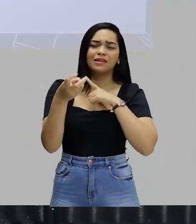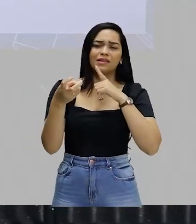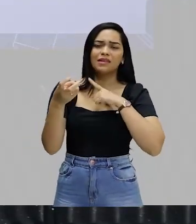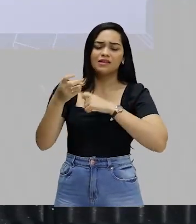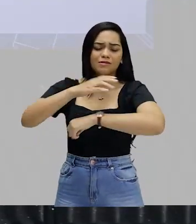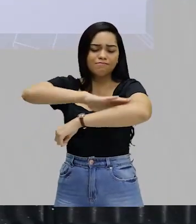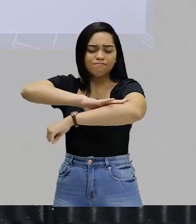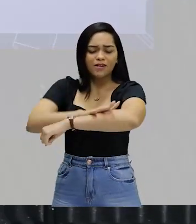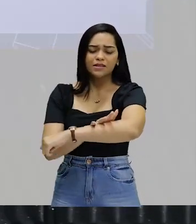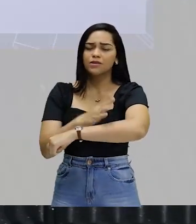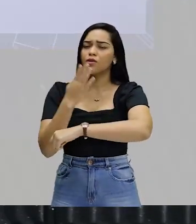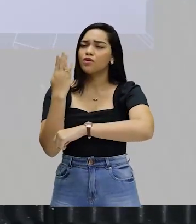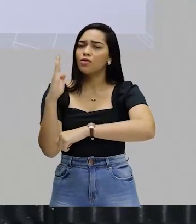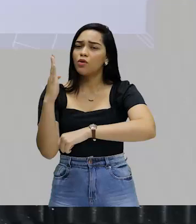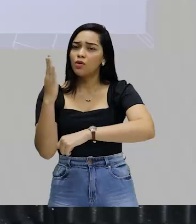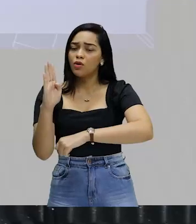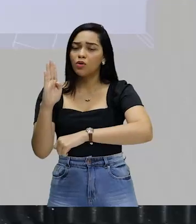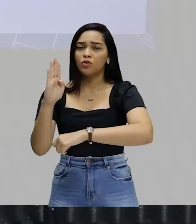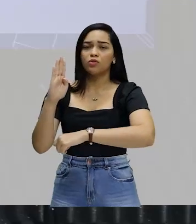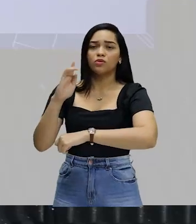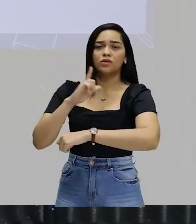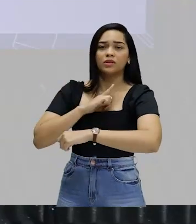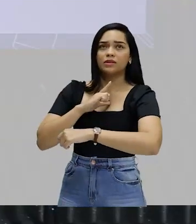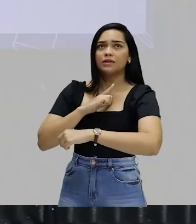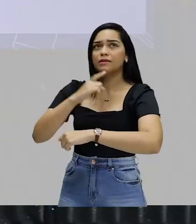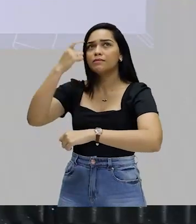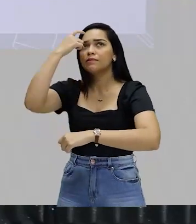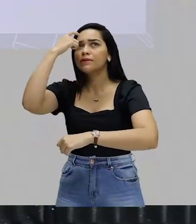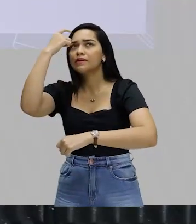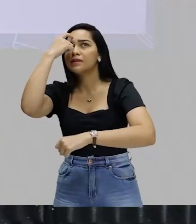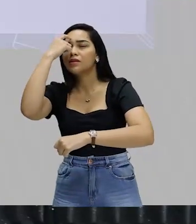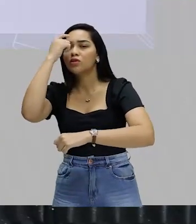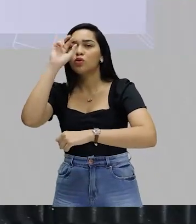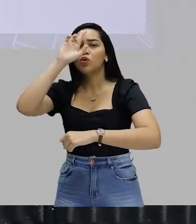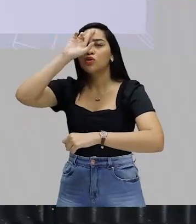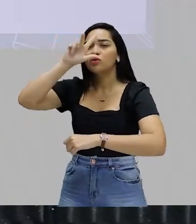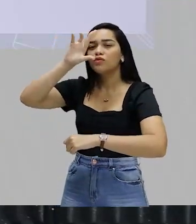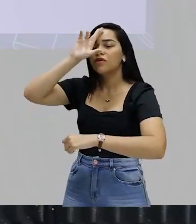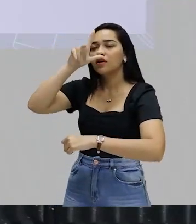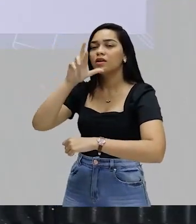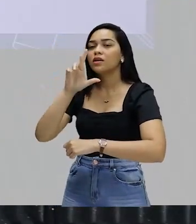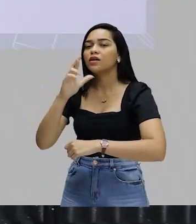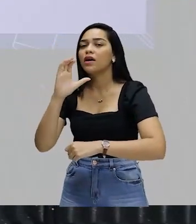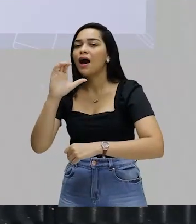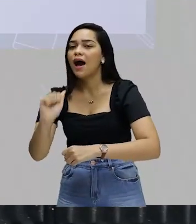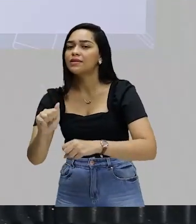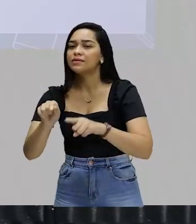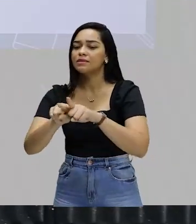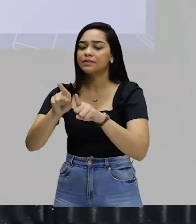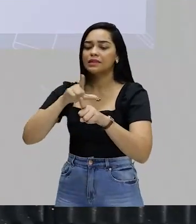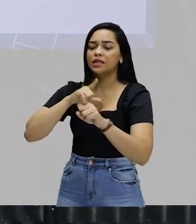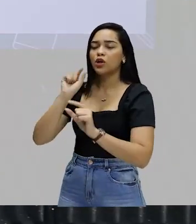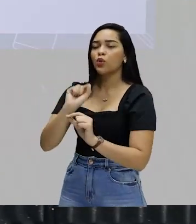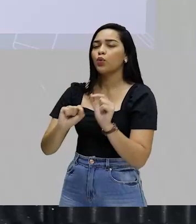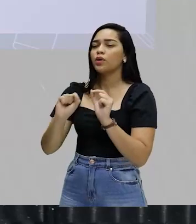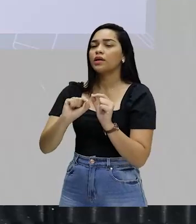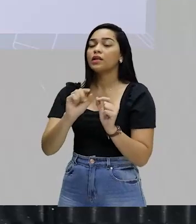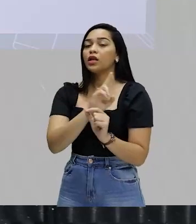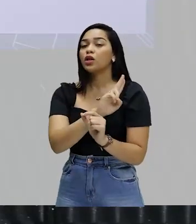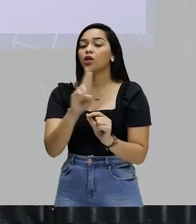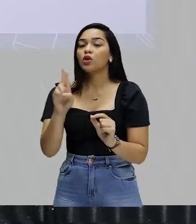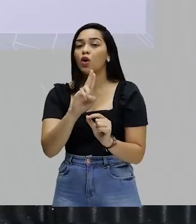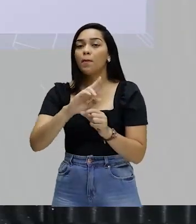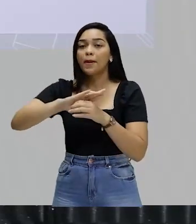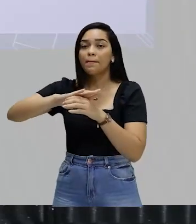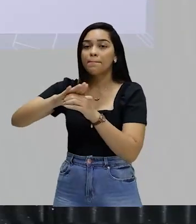racismo biológico, fundado numa ideia equivocada de raça, acaba estabelecendo o chamado